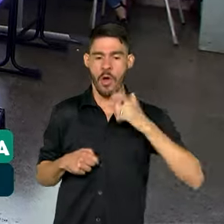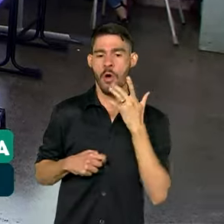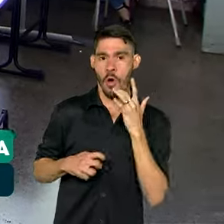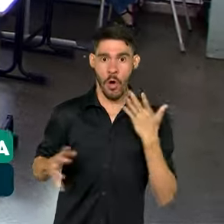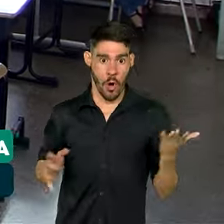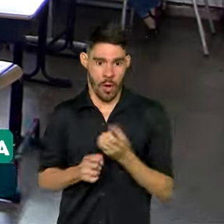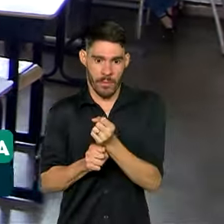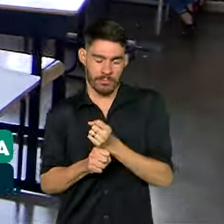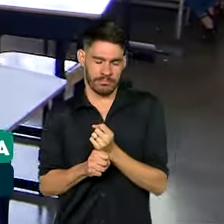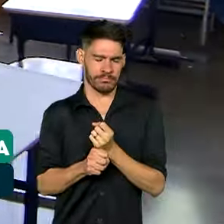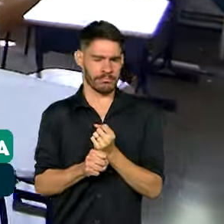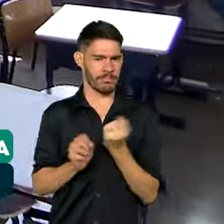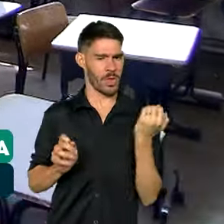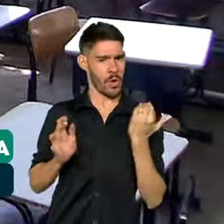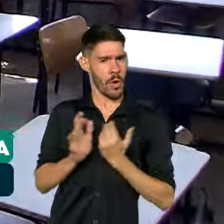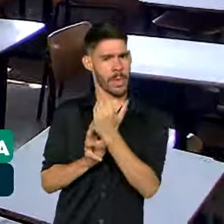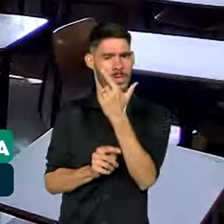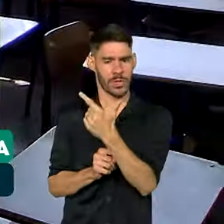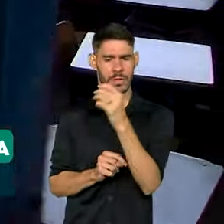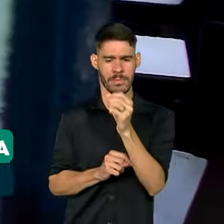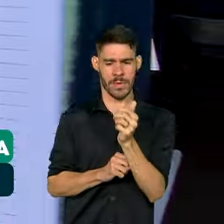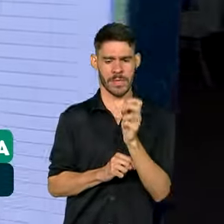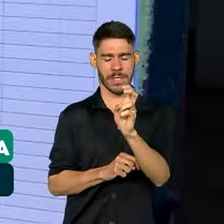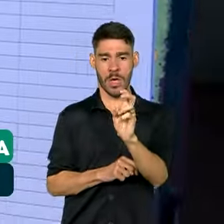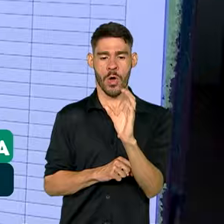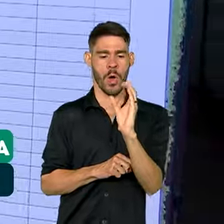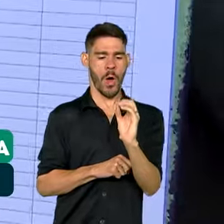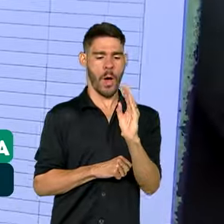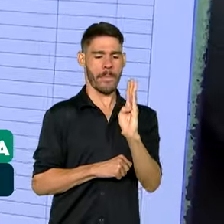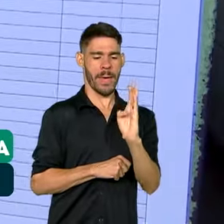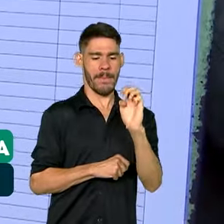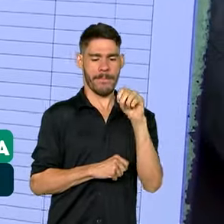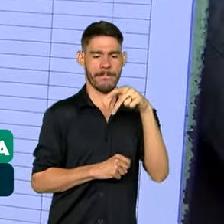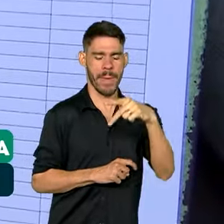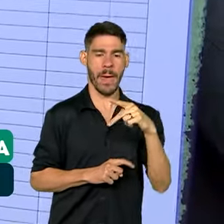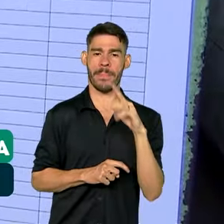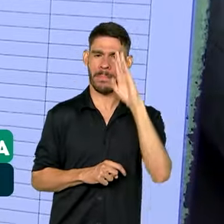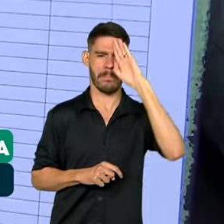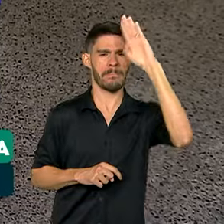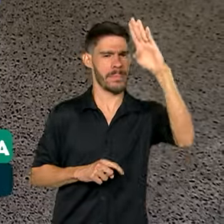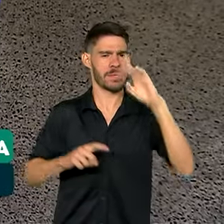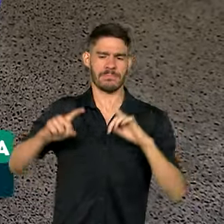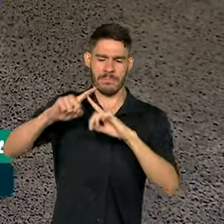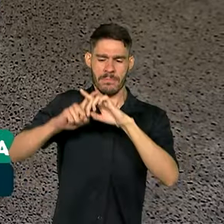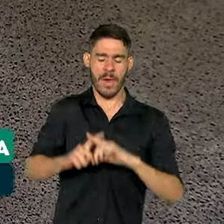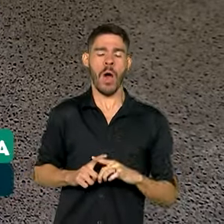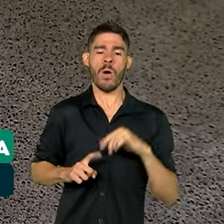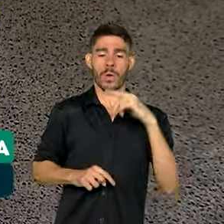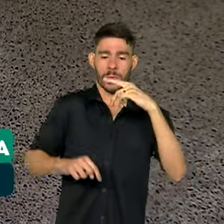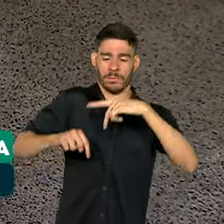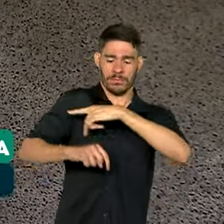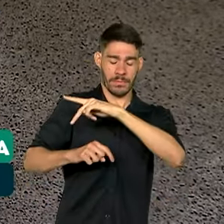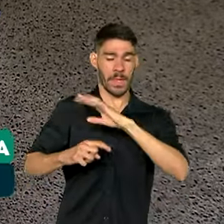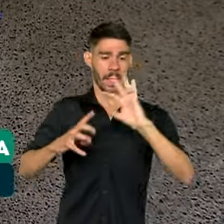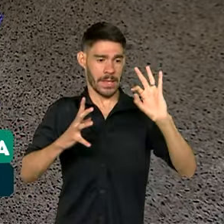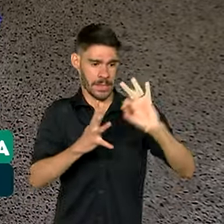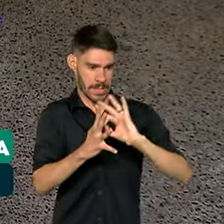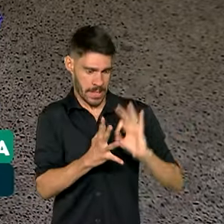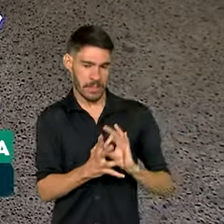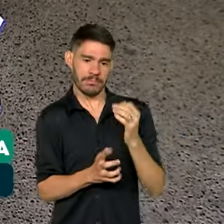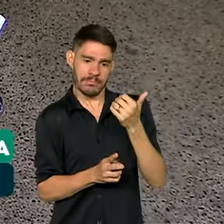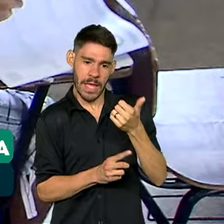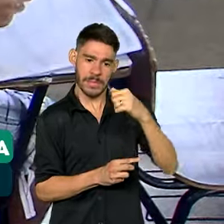Criada em 2005, a OBMEB é a maior competição científica do país. E as inscrições para a